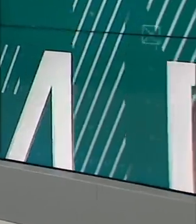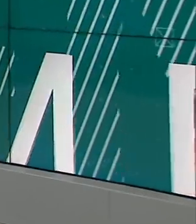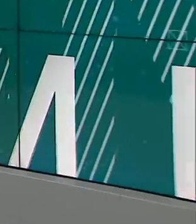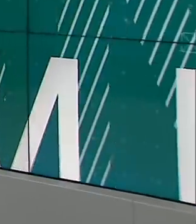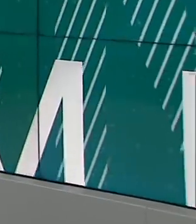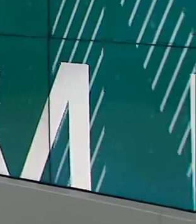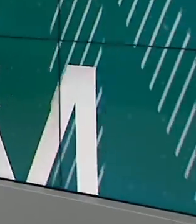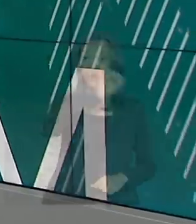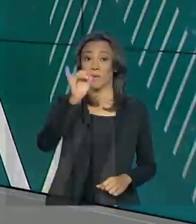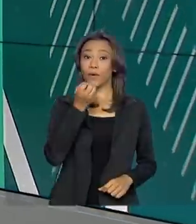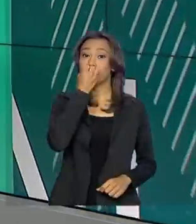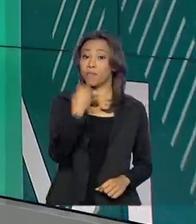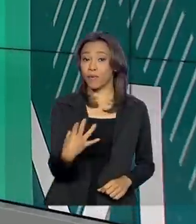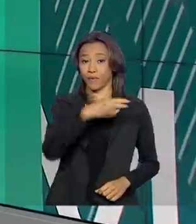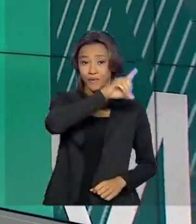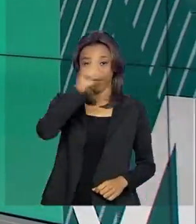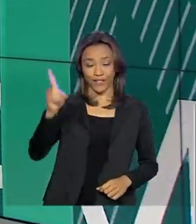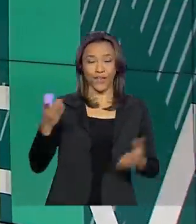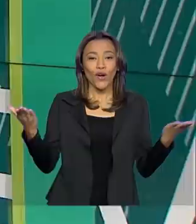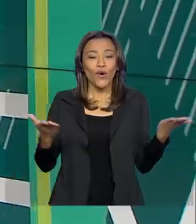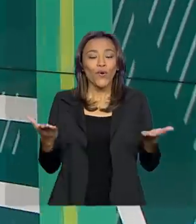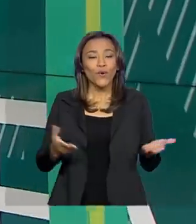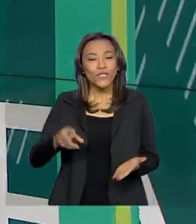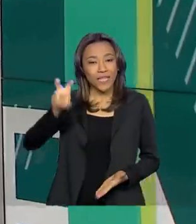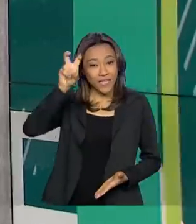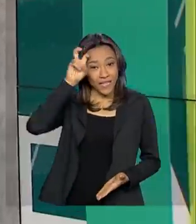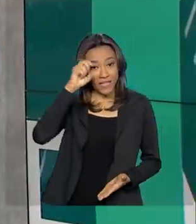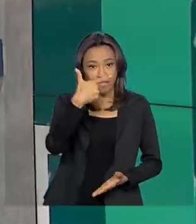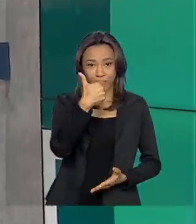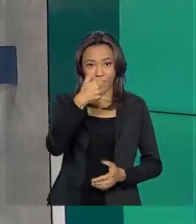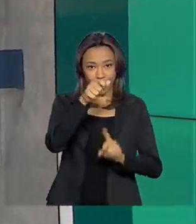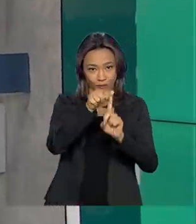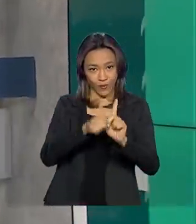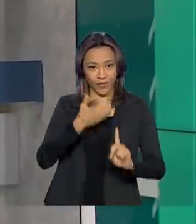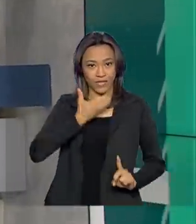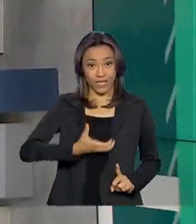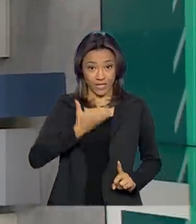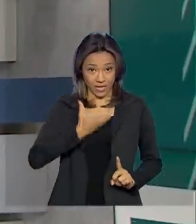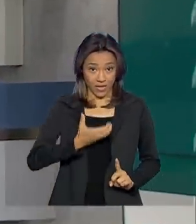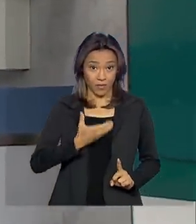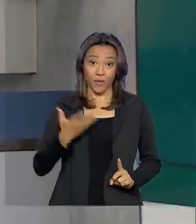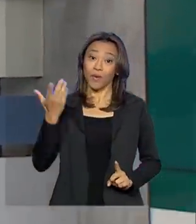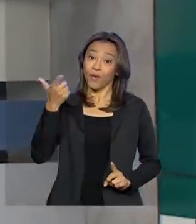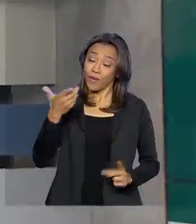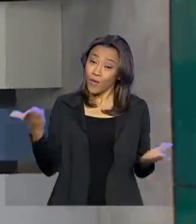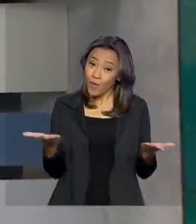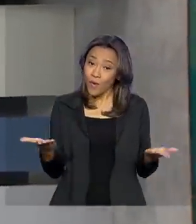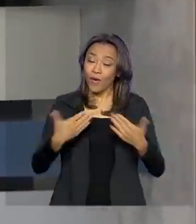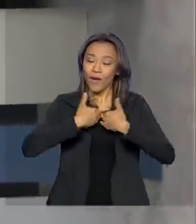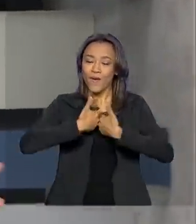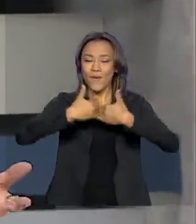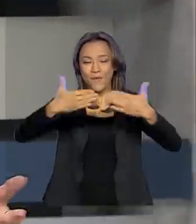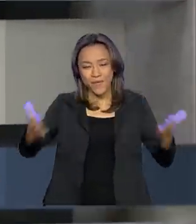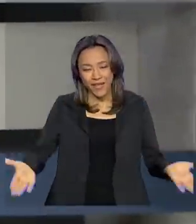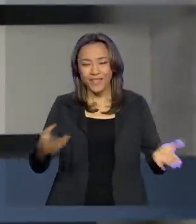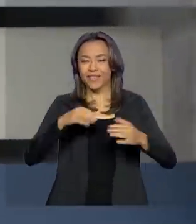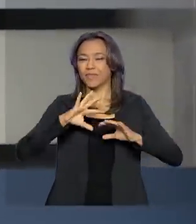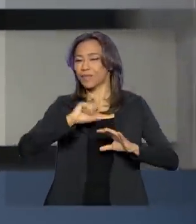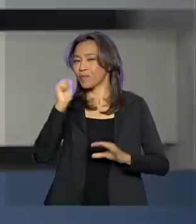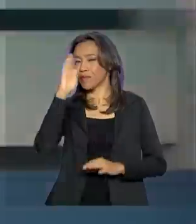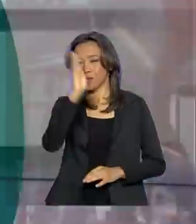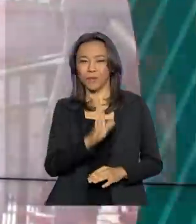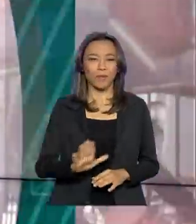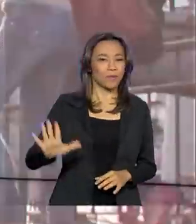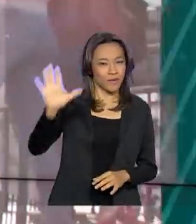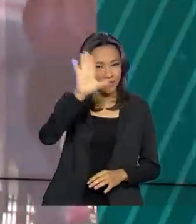Olá, bom dia pra você. Hoje é quinta-feira, 12 de dezembro. Começa agora mais uma edição do Brasil em Dia para todo o